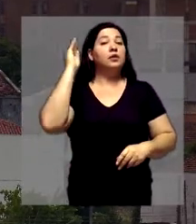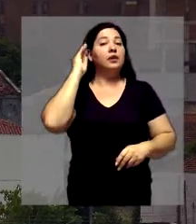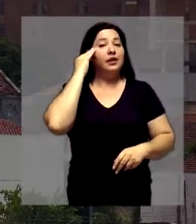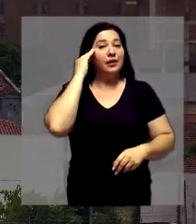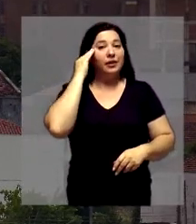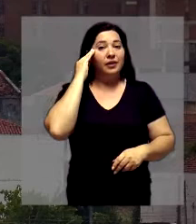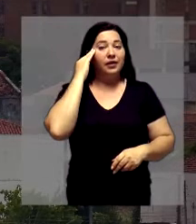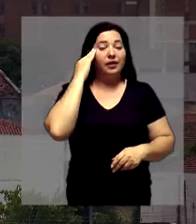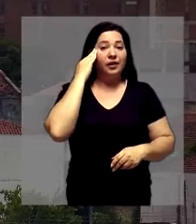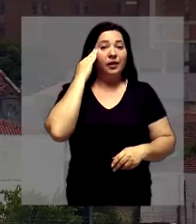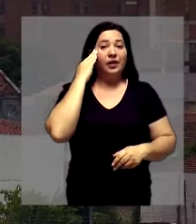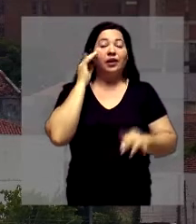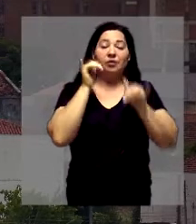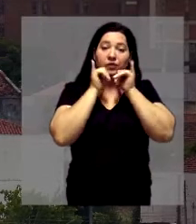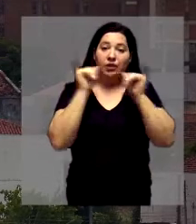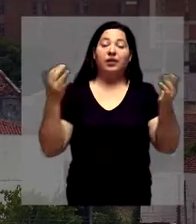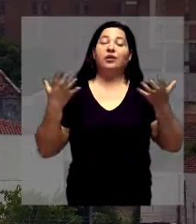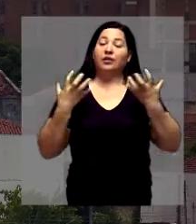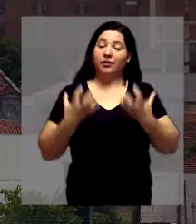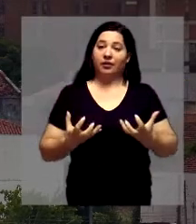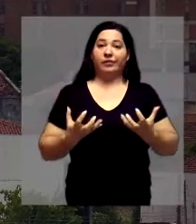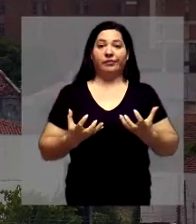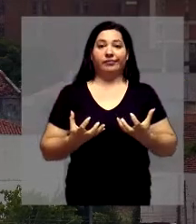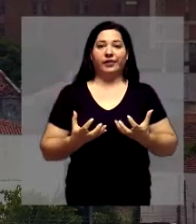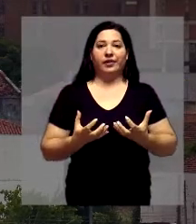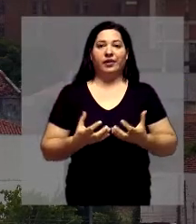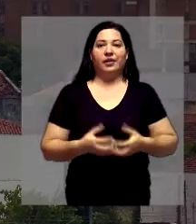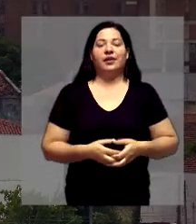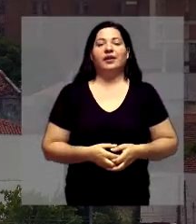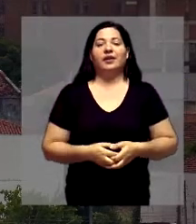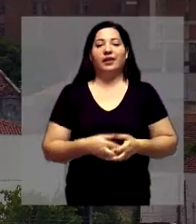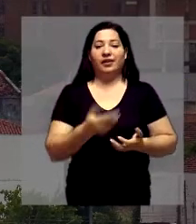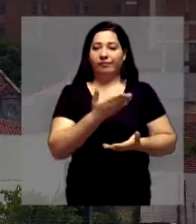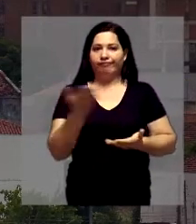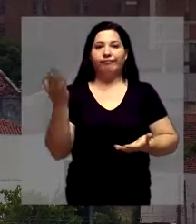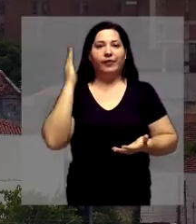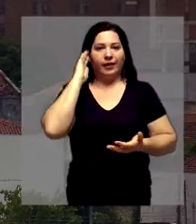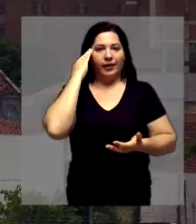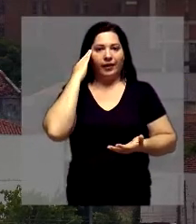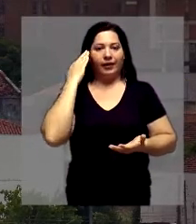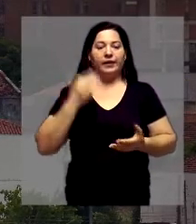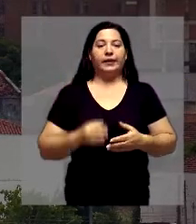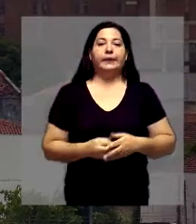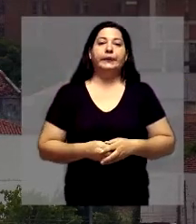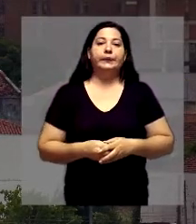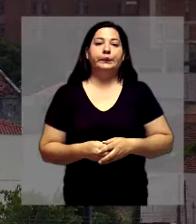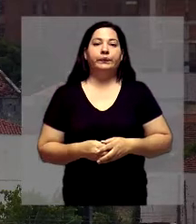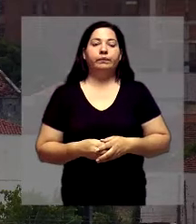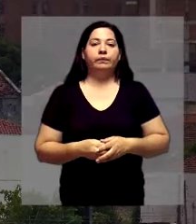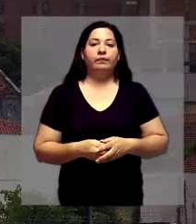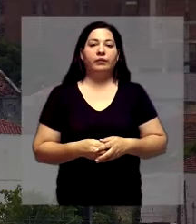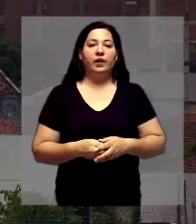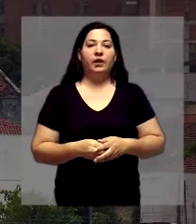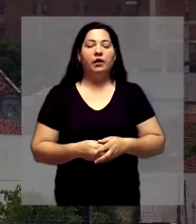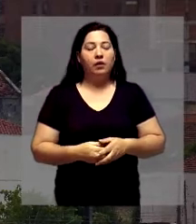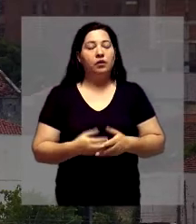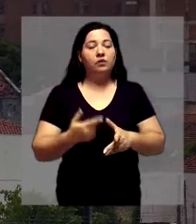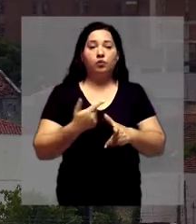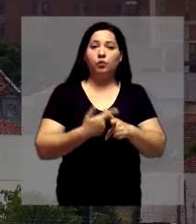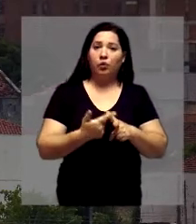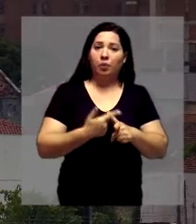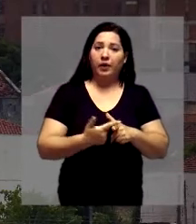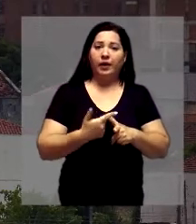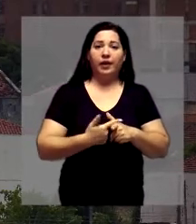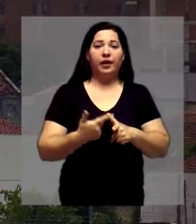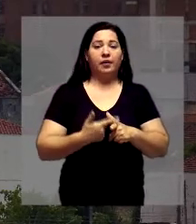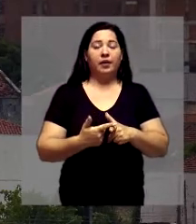preocupação que eu tinha com o povo. Eu, assim, eu pautei nessa eleição problemas que possam ser